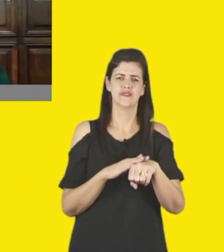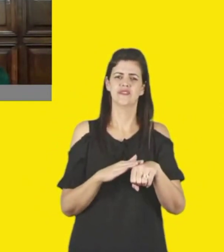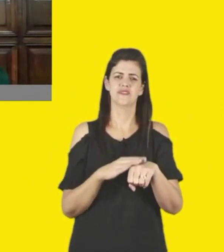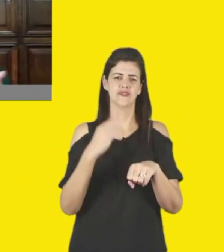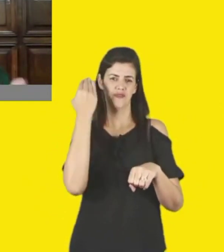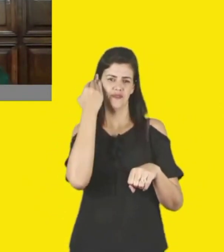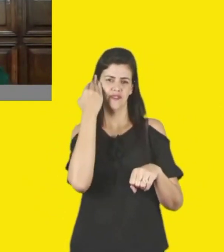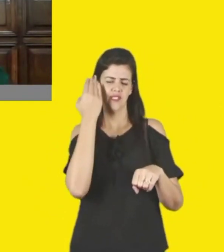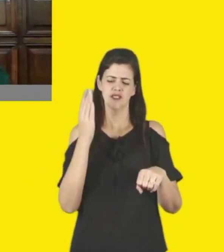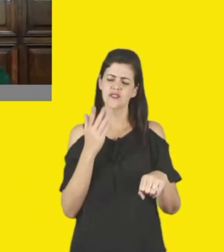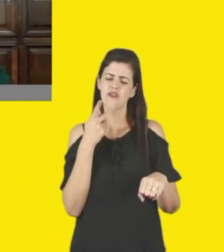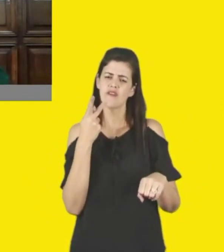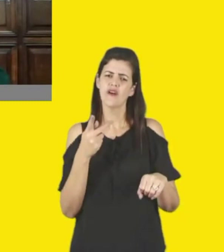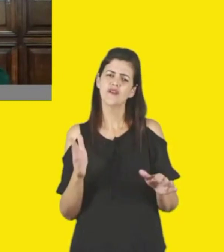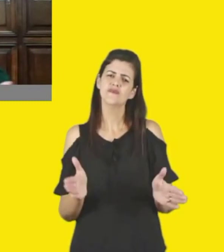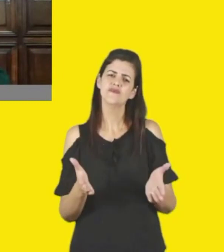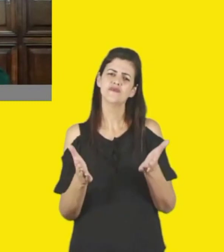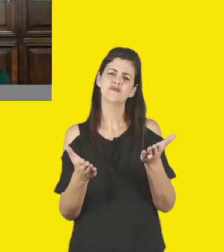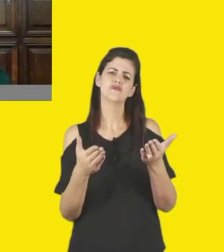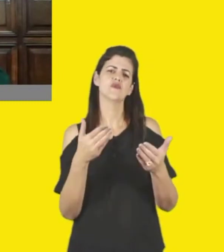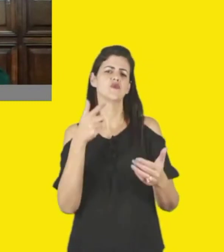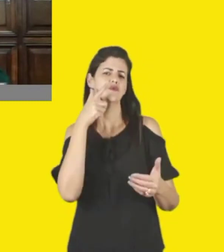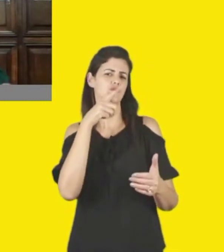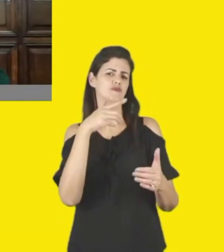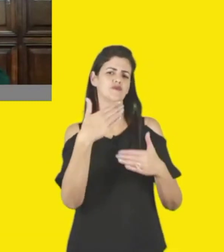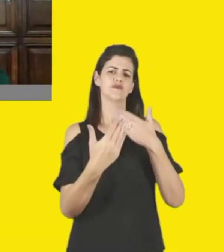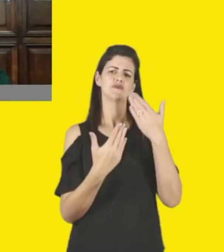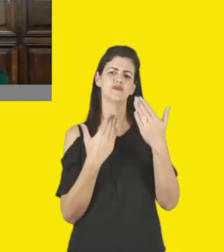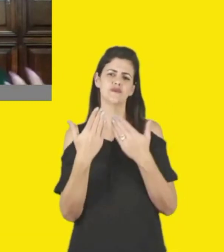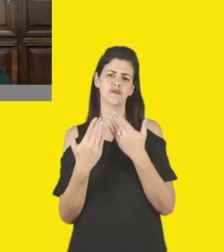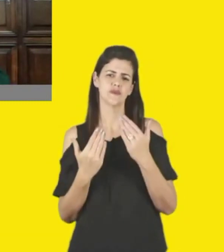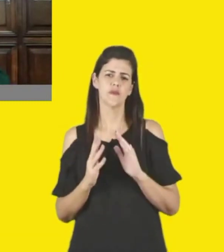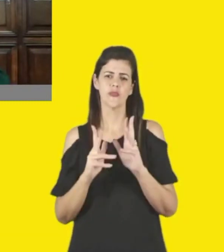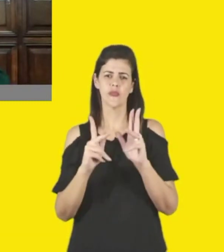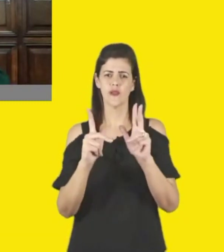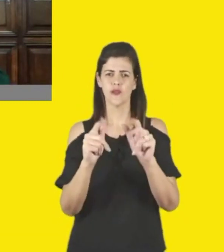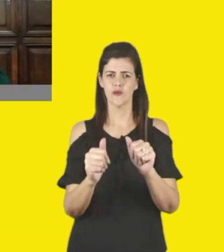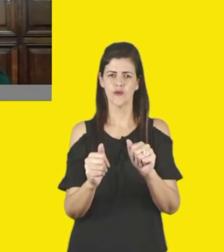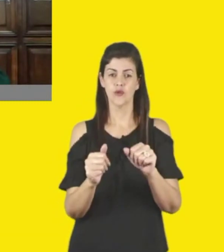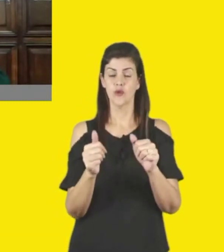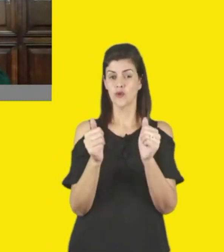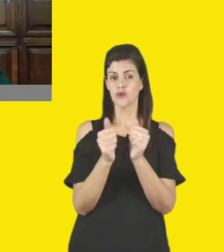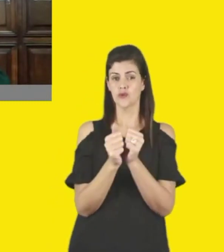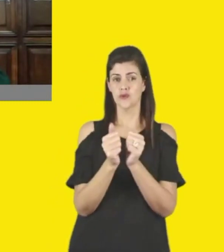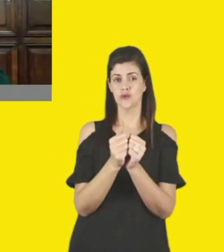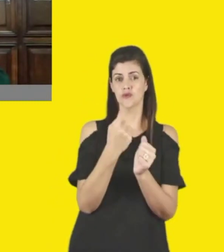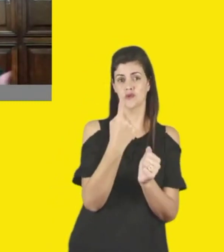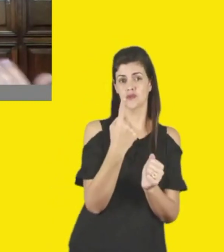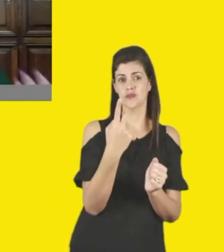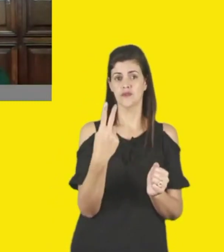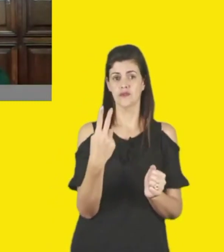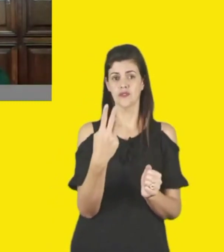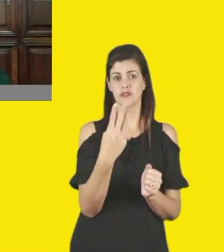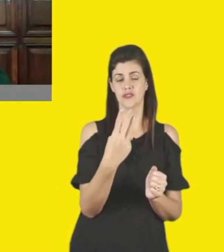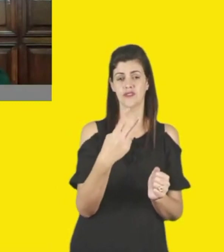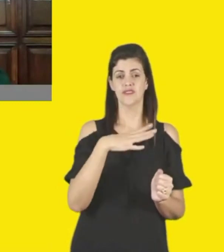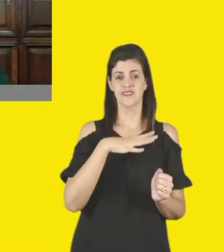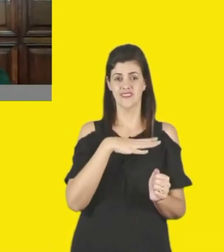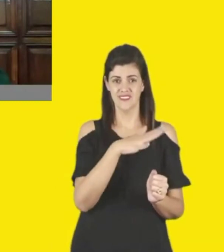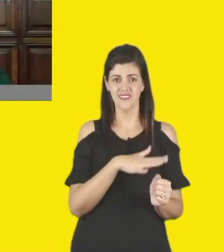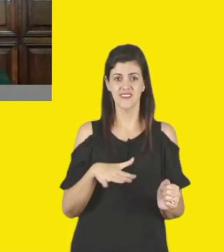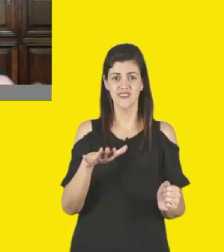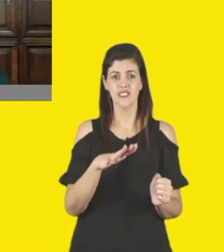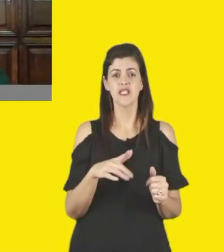e podendo discutir com vocês como a gente pode juntos, hoje, 123, como diz a Rosana, mas amanhã 200,